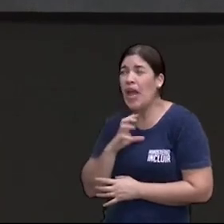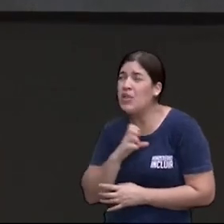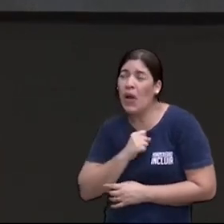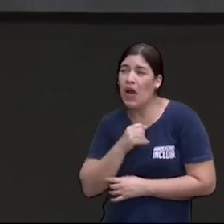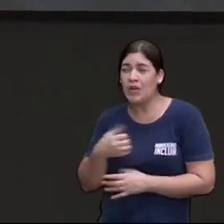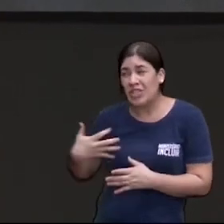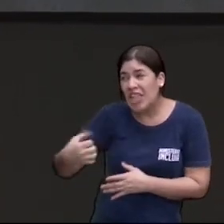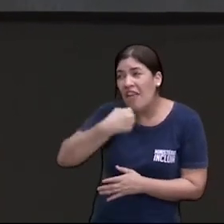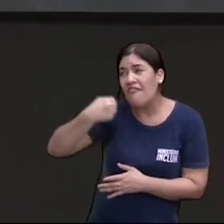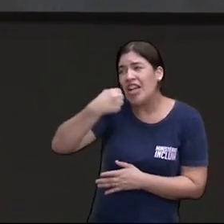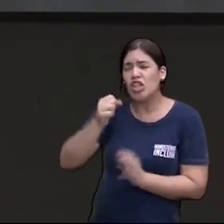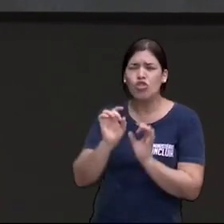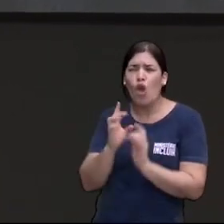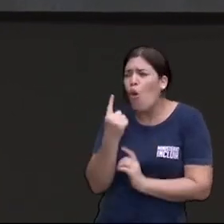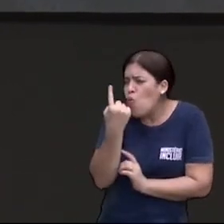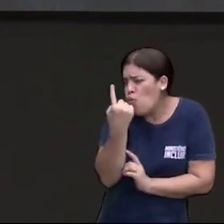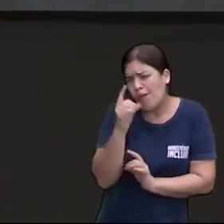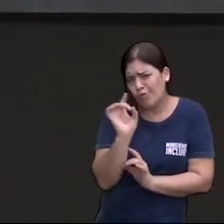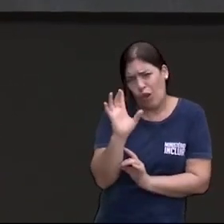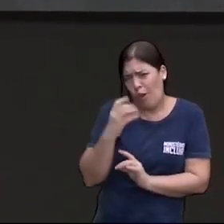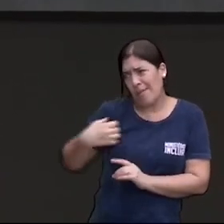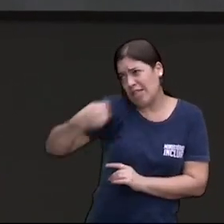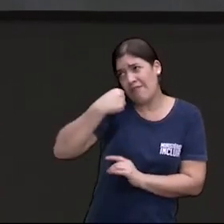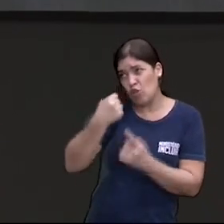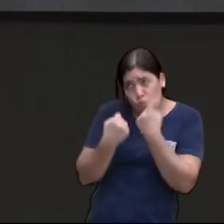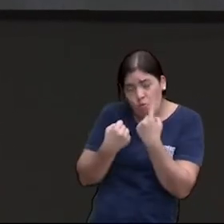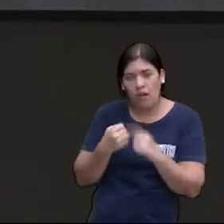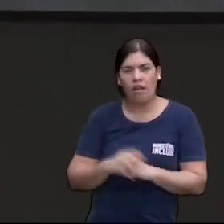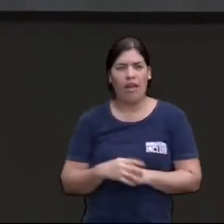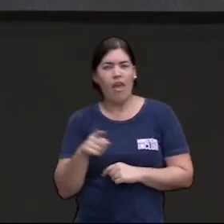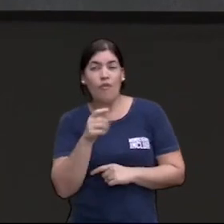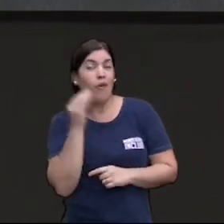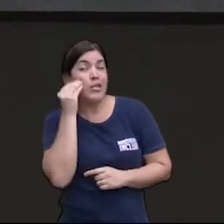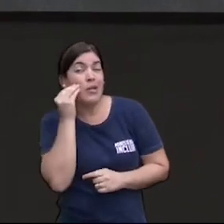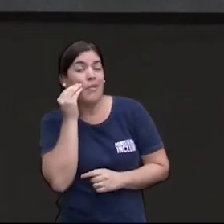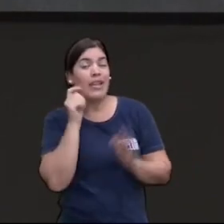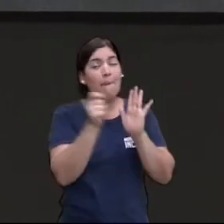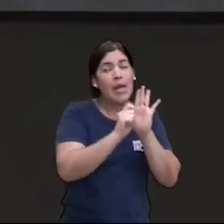todo dia, mas é só uma cervejinha, eu vou provar maconha, falou que é legal,